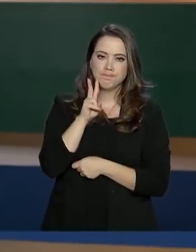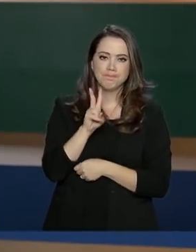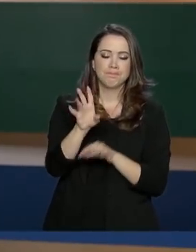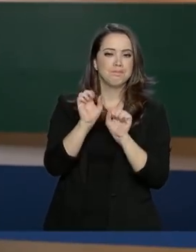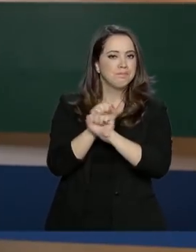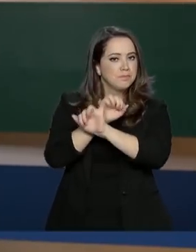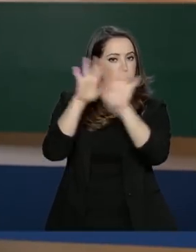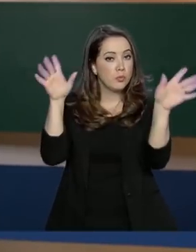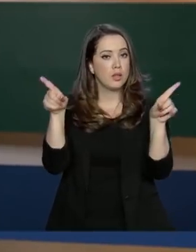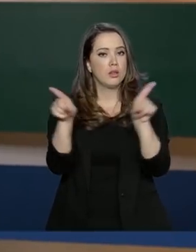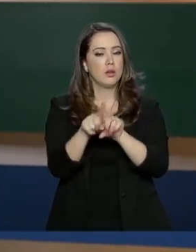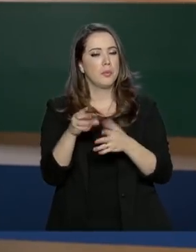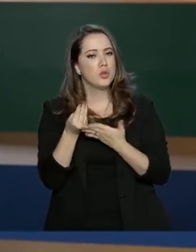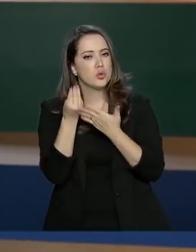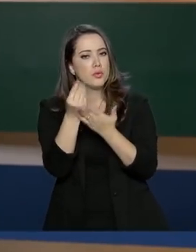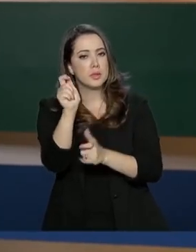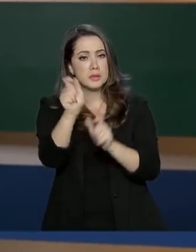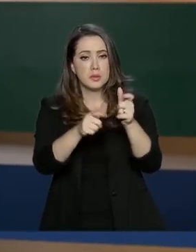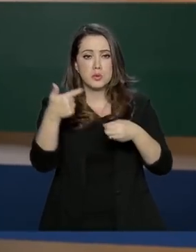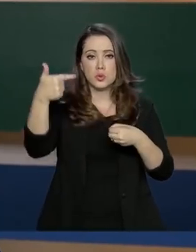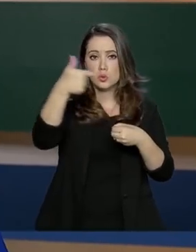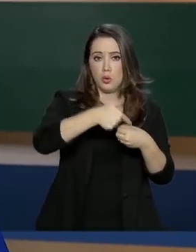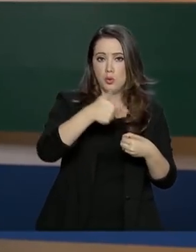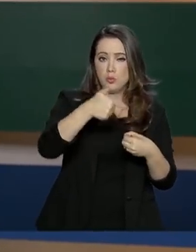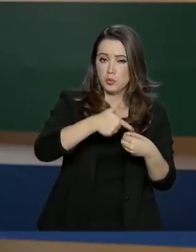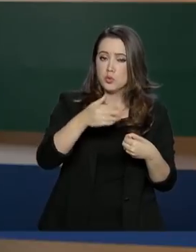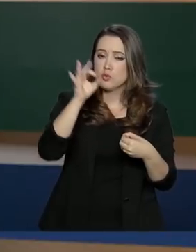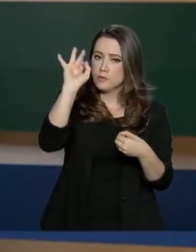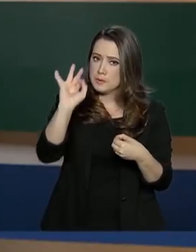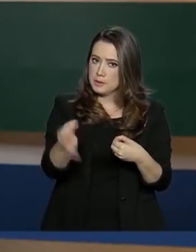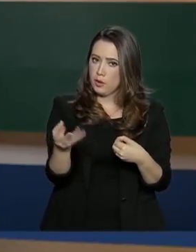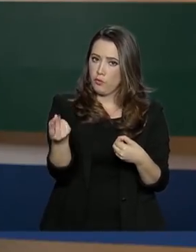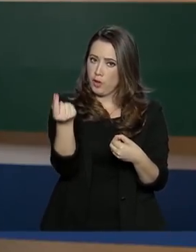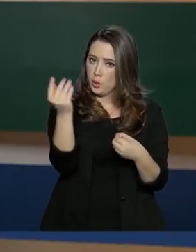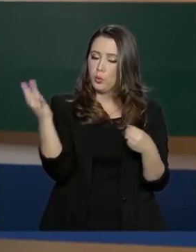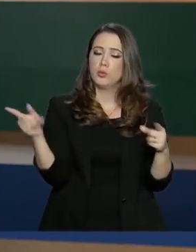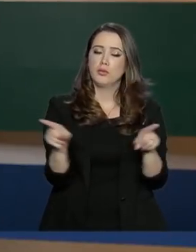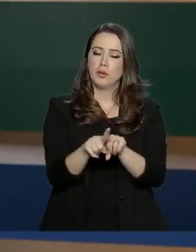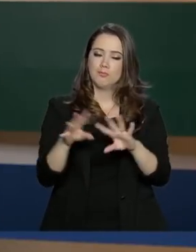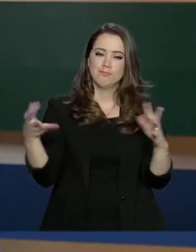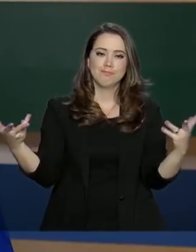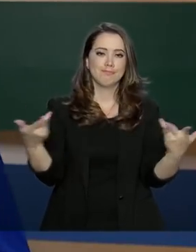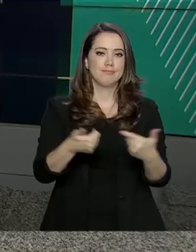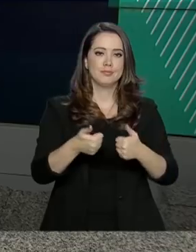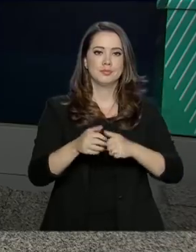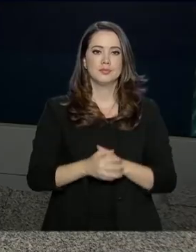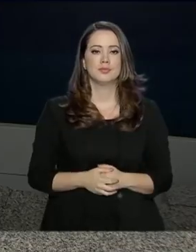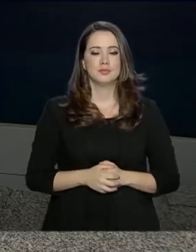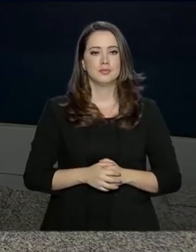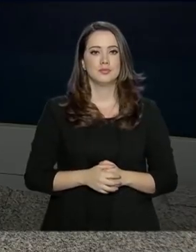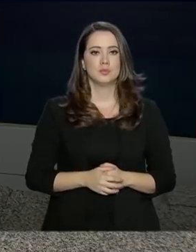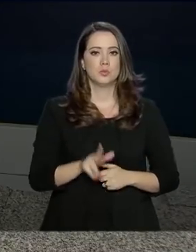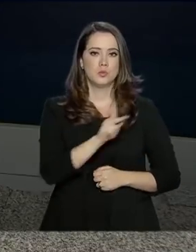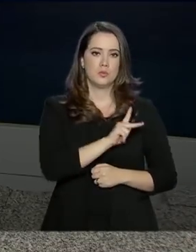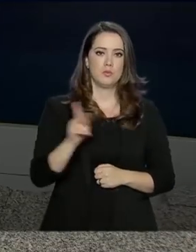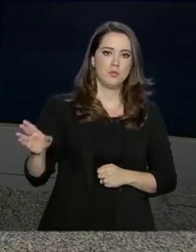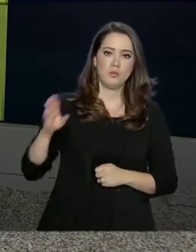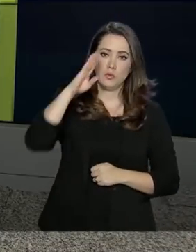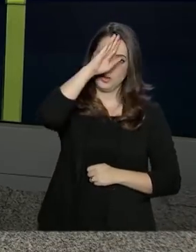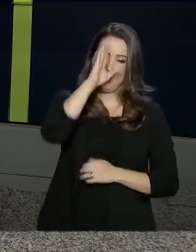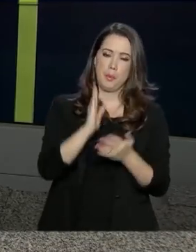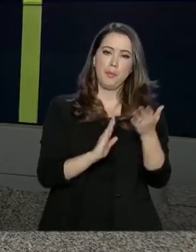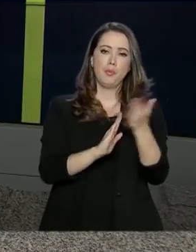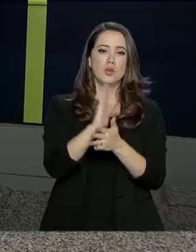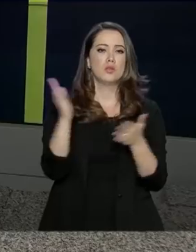oferecer ao consumidor combustíveis com condições adequadas de preço e de qualidade. O presidente Jair Bolsonaro